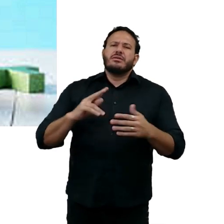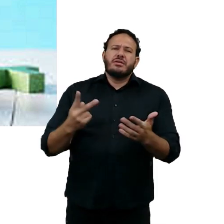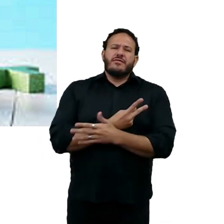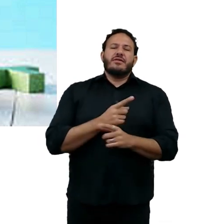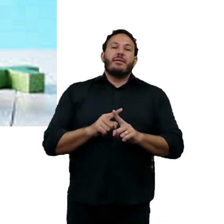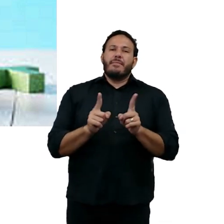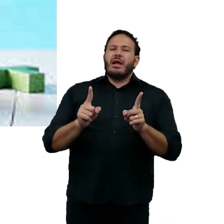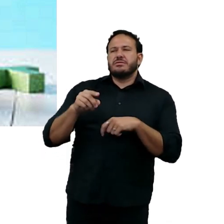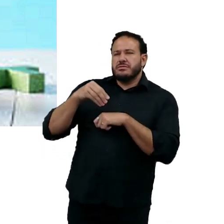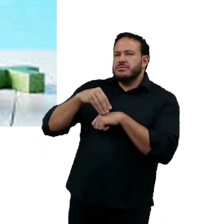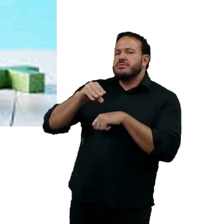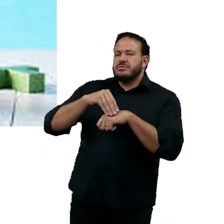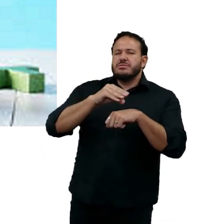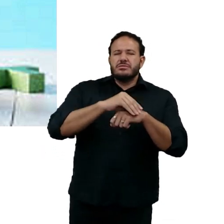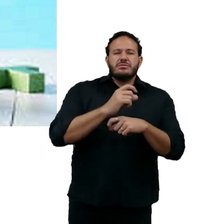alguns exemplos.